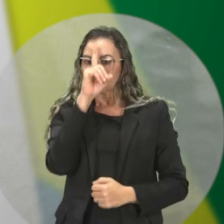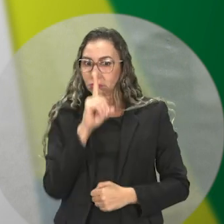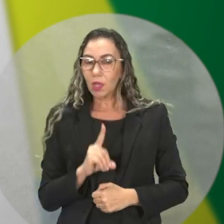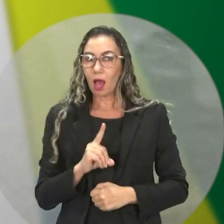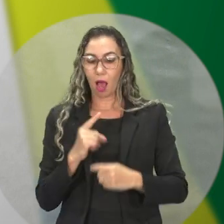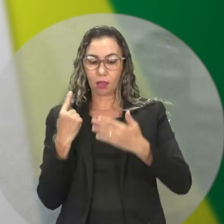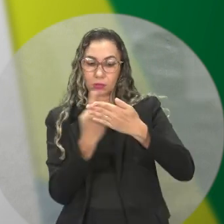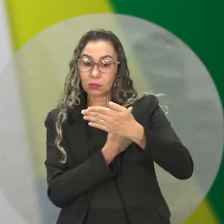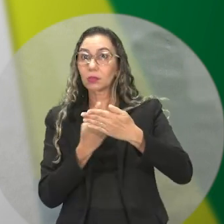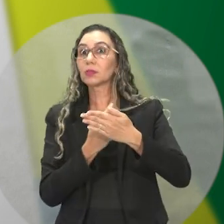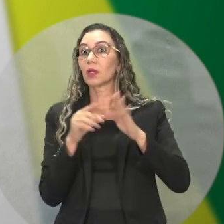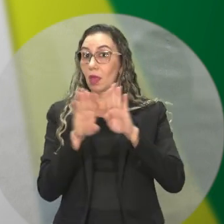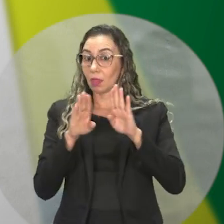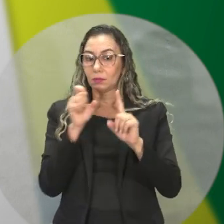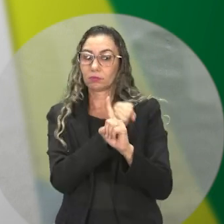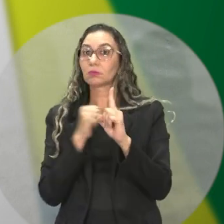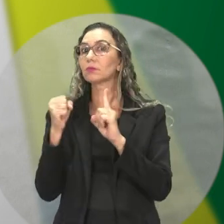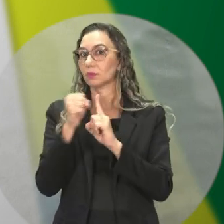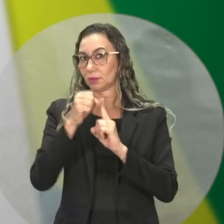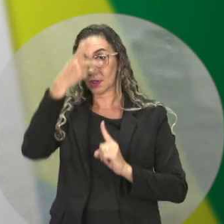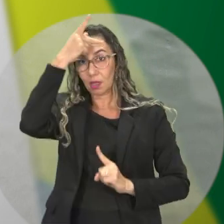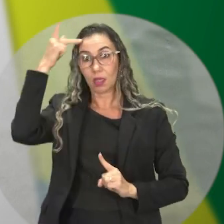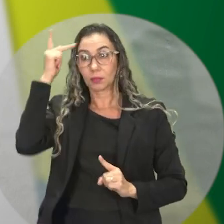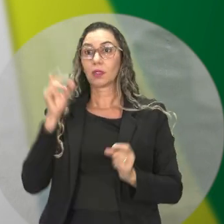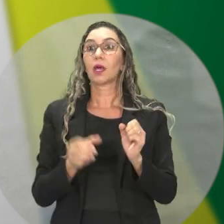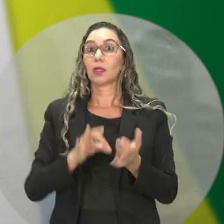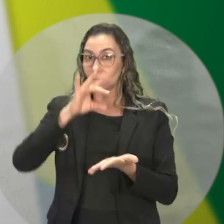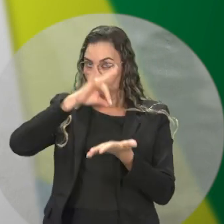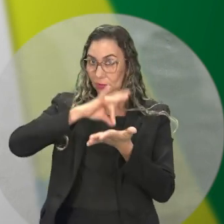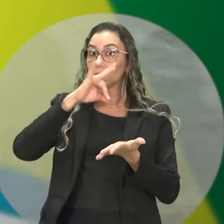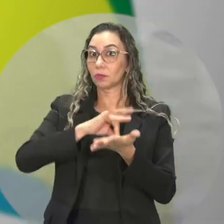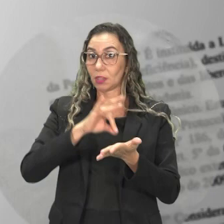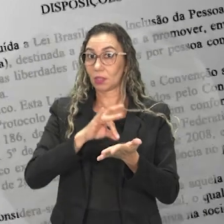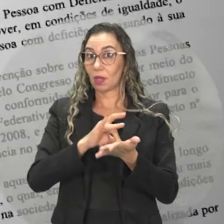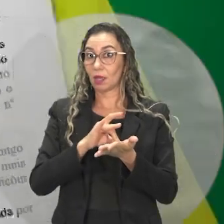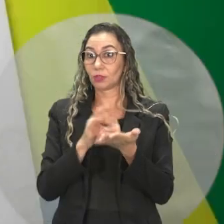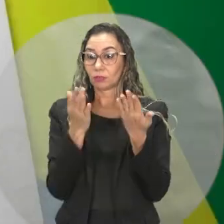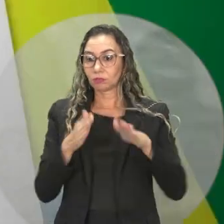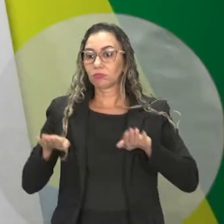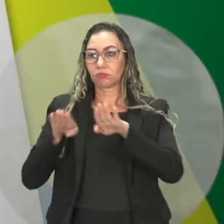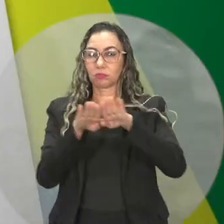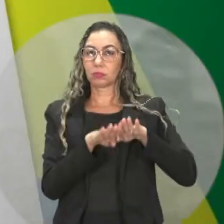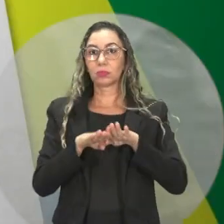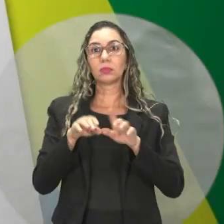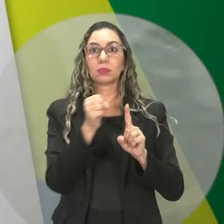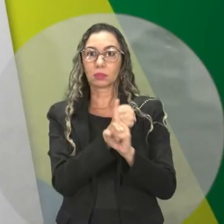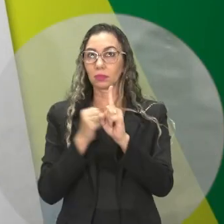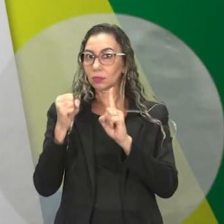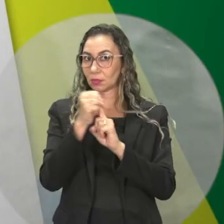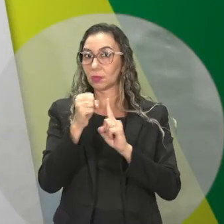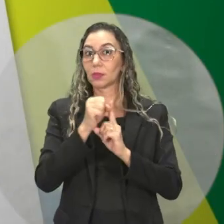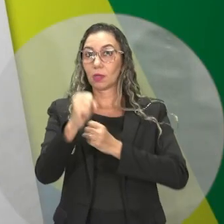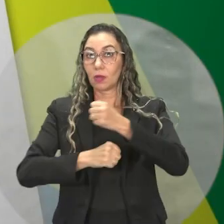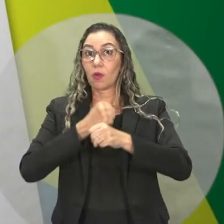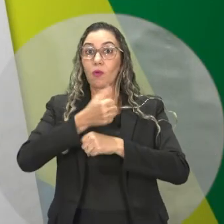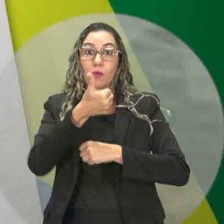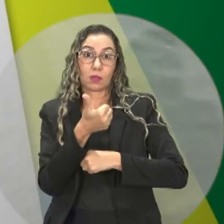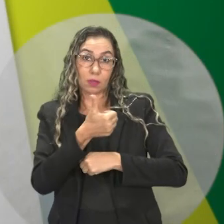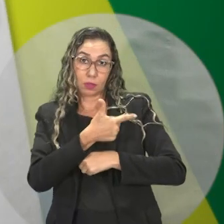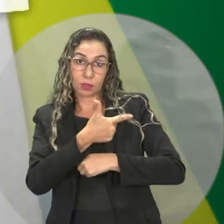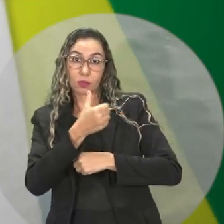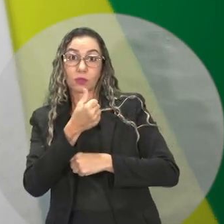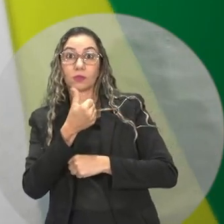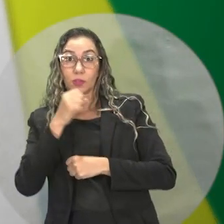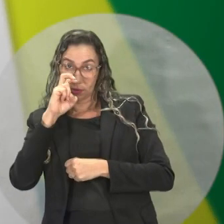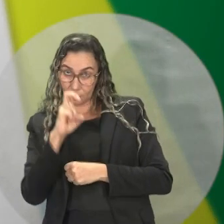individuais e sociais e a efetiva integração social. Em 2015, um reforço para os PCDs,